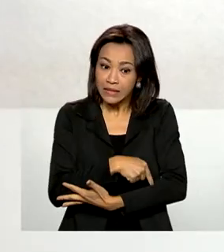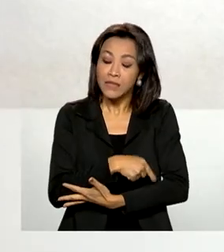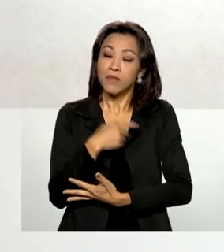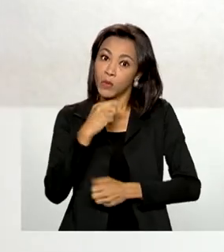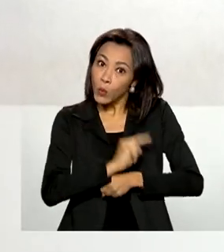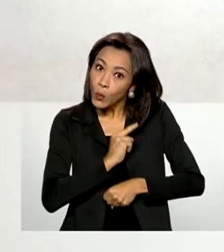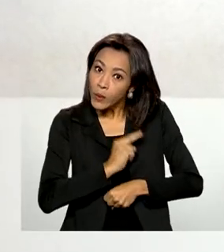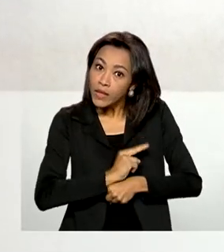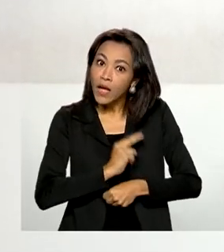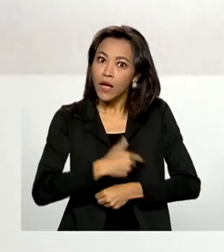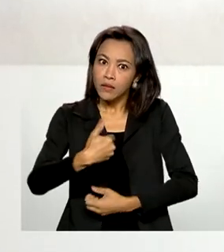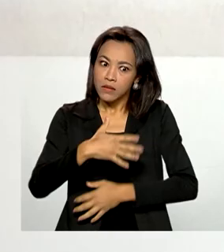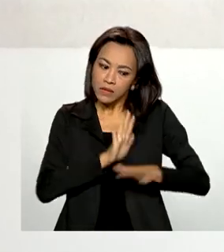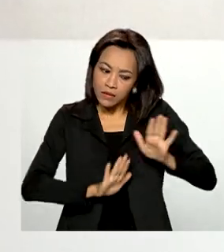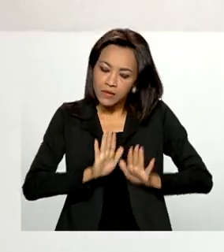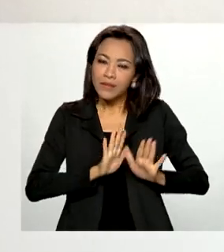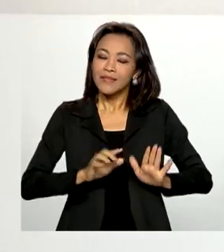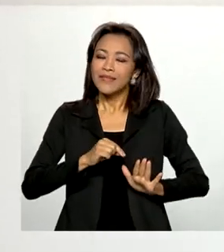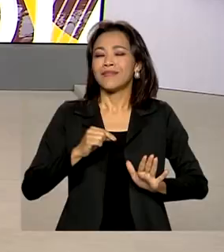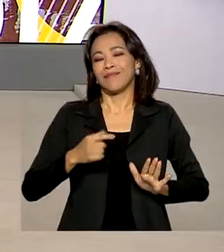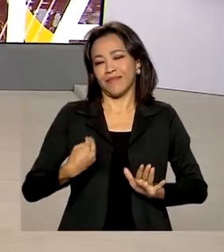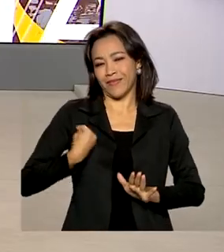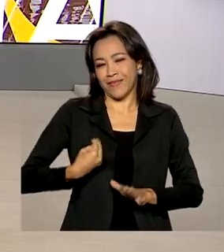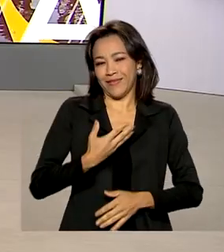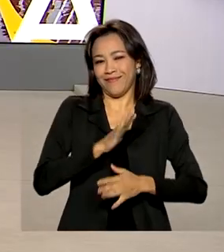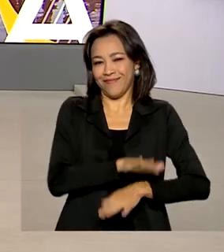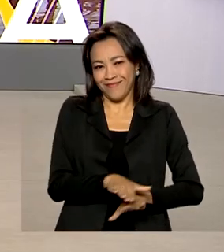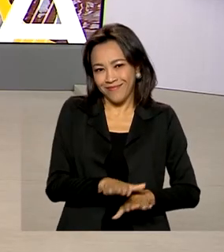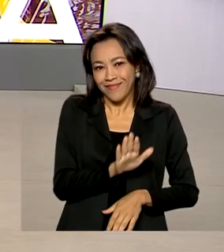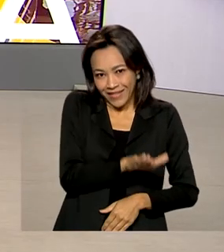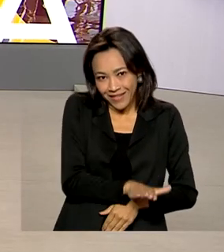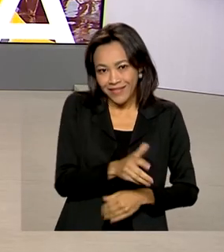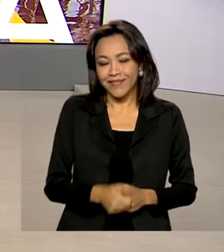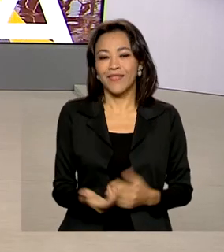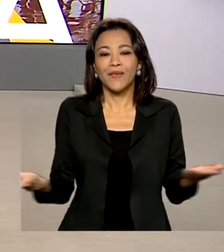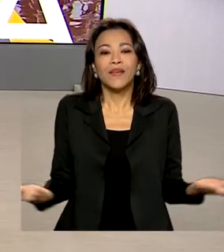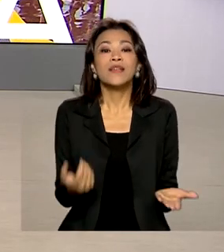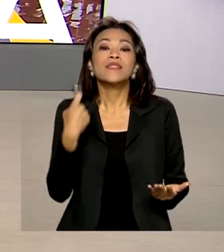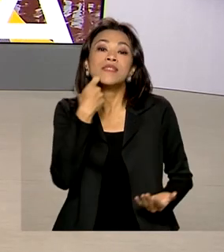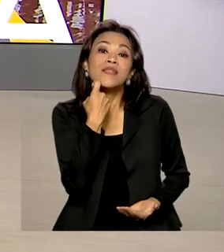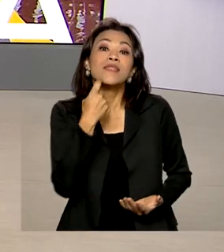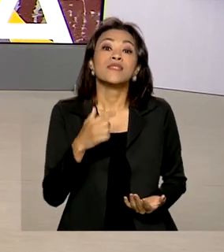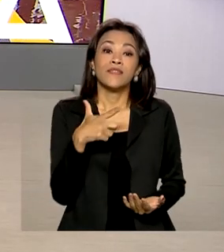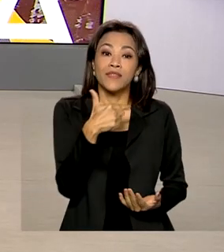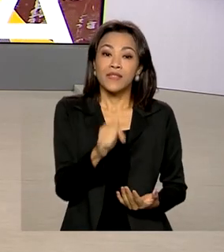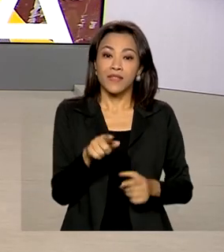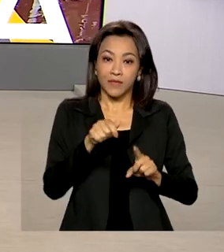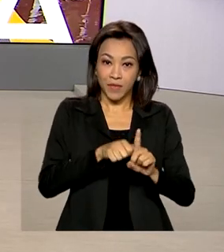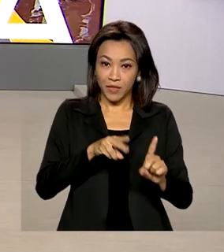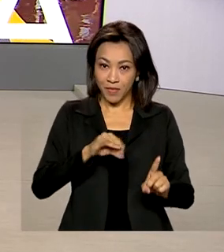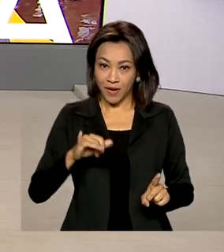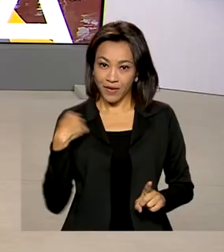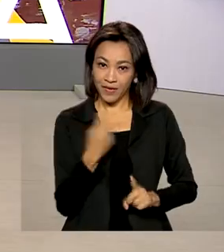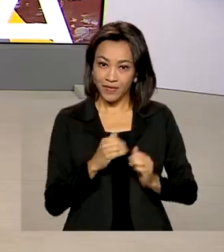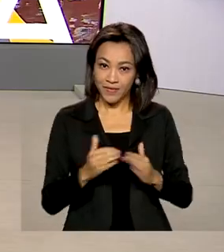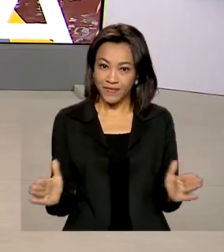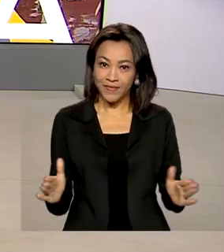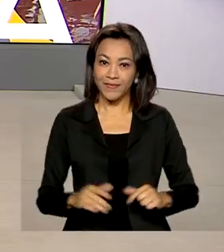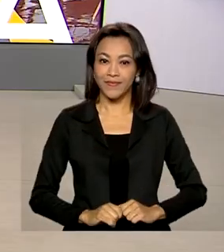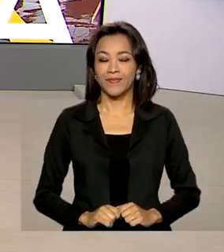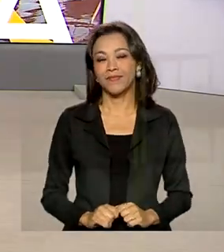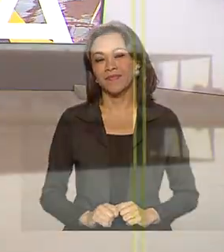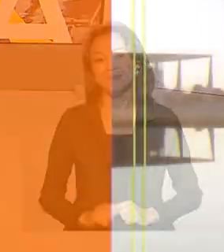durante um período tão importante e delicado. Sexta-feira, 27 de maio, o Brasil em Dia está no ar.